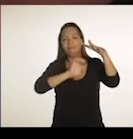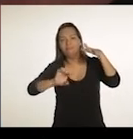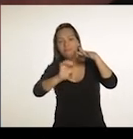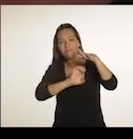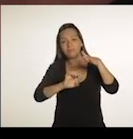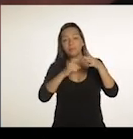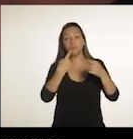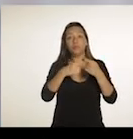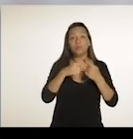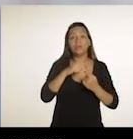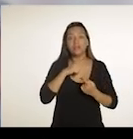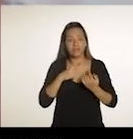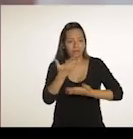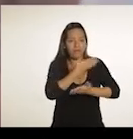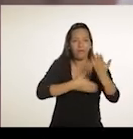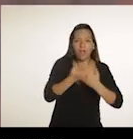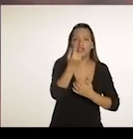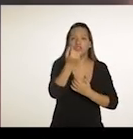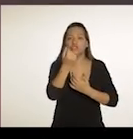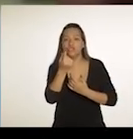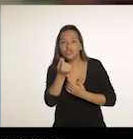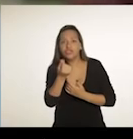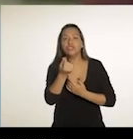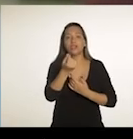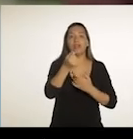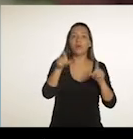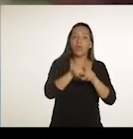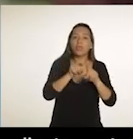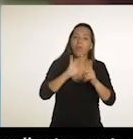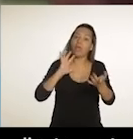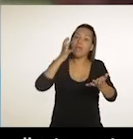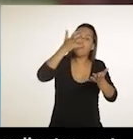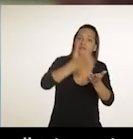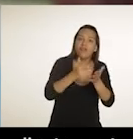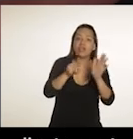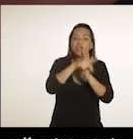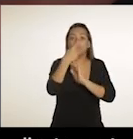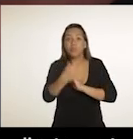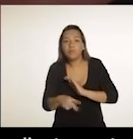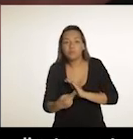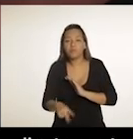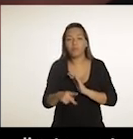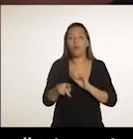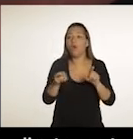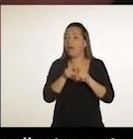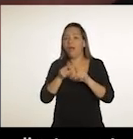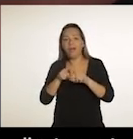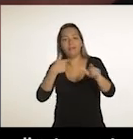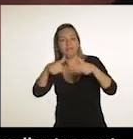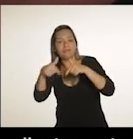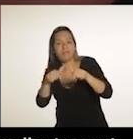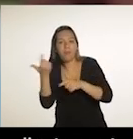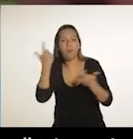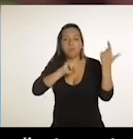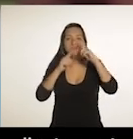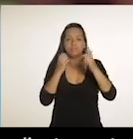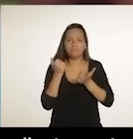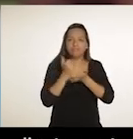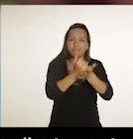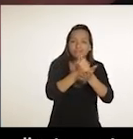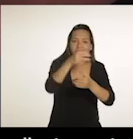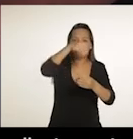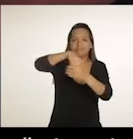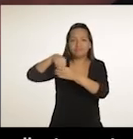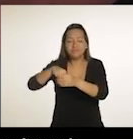conseguem oferecer renda, circular dinheiro, faz o consumo aumentar, aumenta a arrecadação na prefeitura. Então, se a prefeitura puder investir, por exemplo, vocês podem